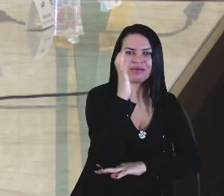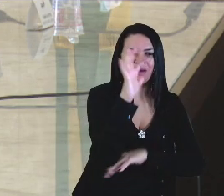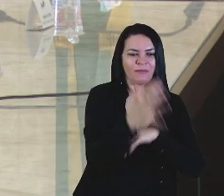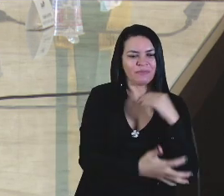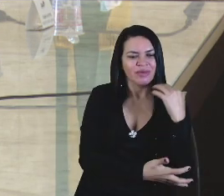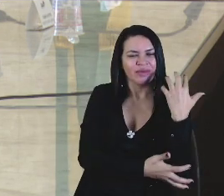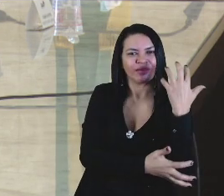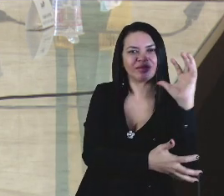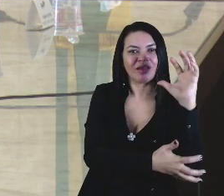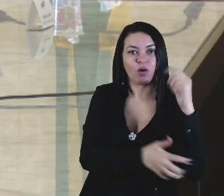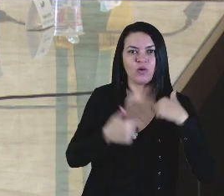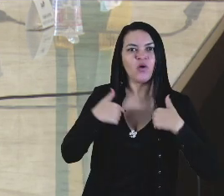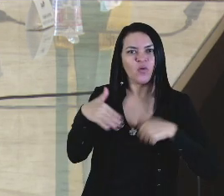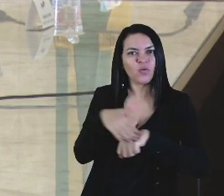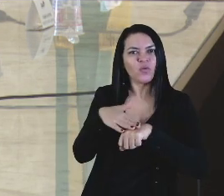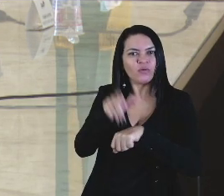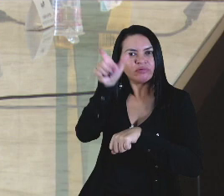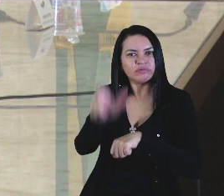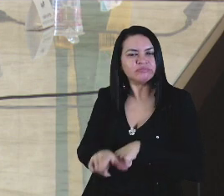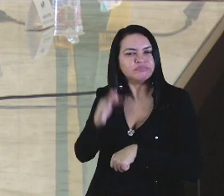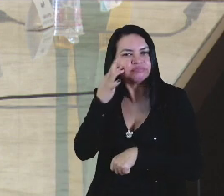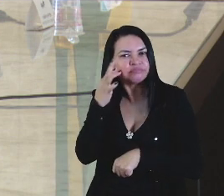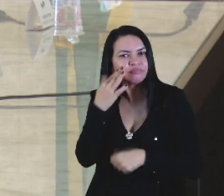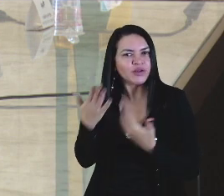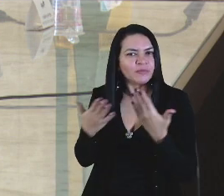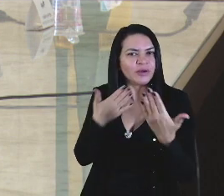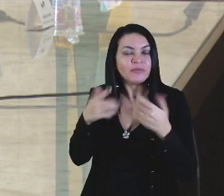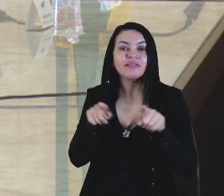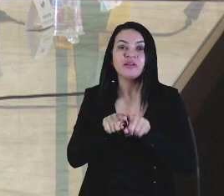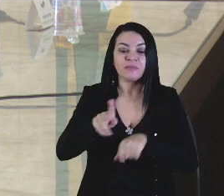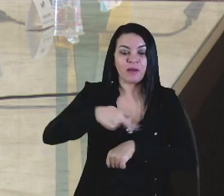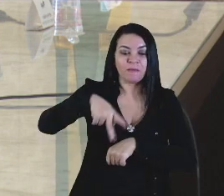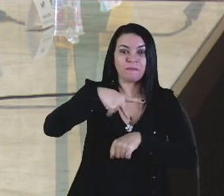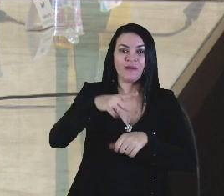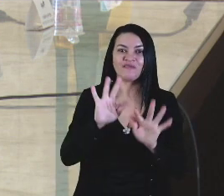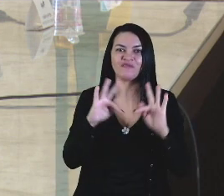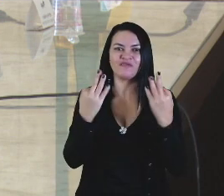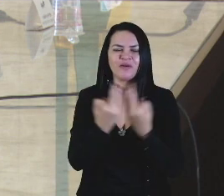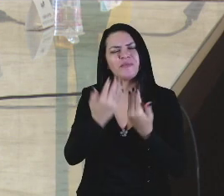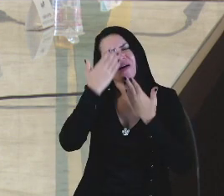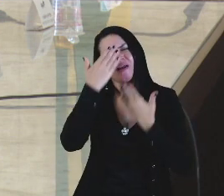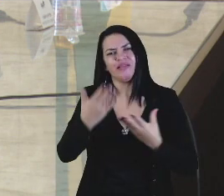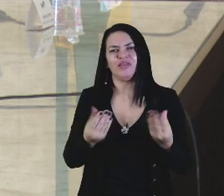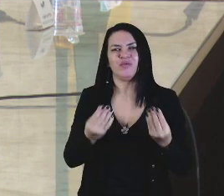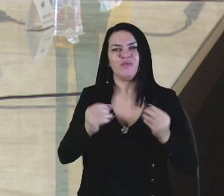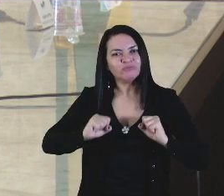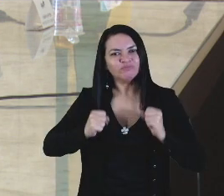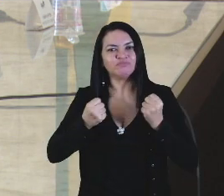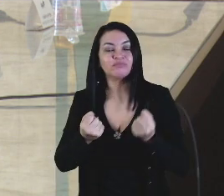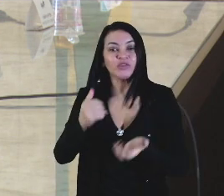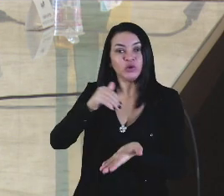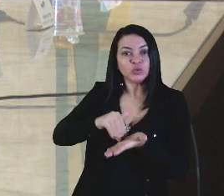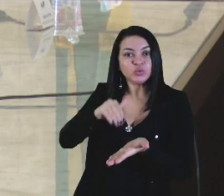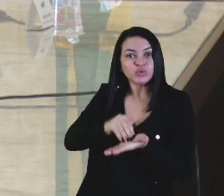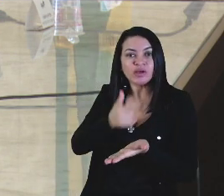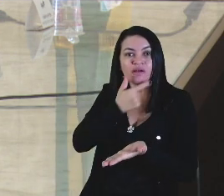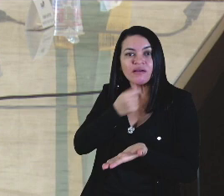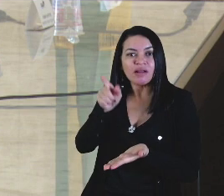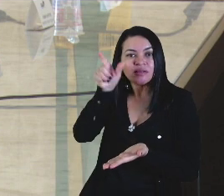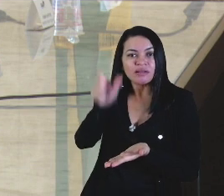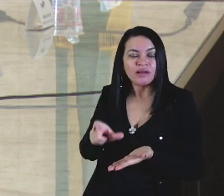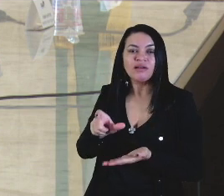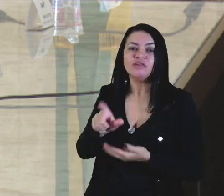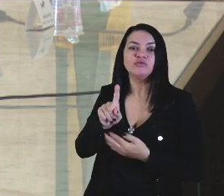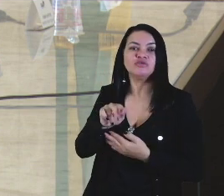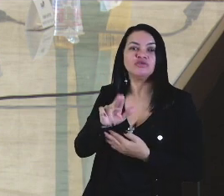uma conversa que eu tive com o governador Flávio Dino, assim como a Praça da Família. Agradeço muito o empenho do secretário Diego Galdino, que nos